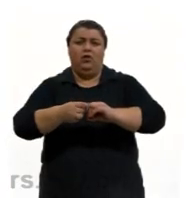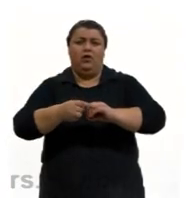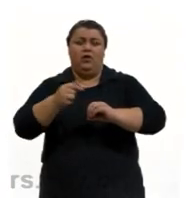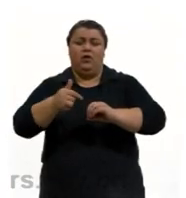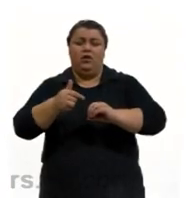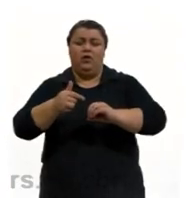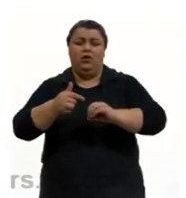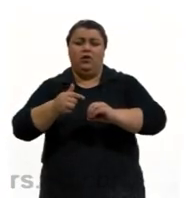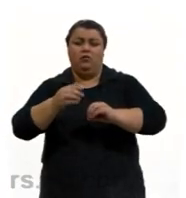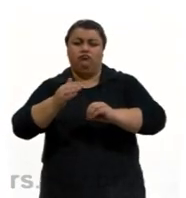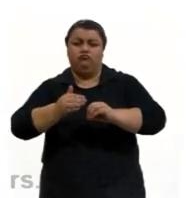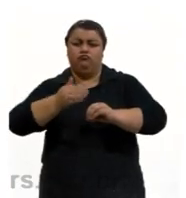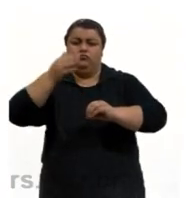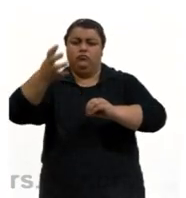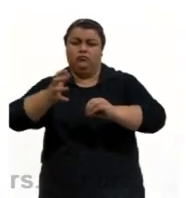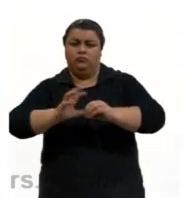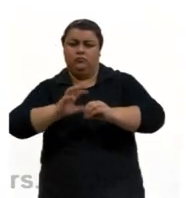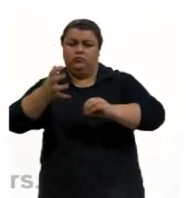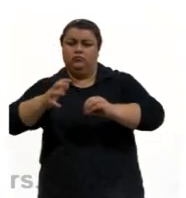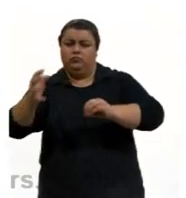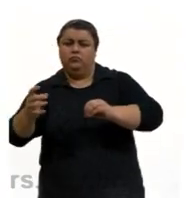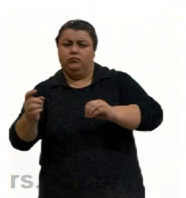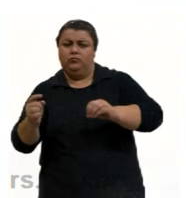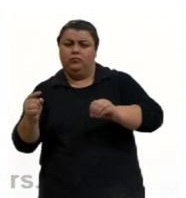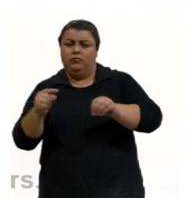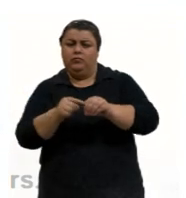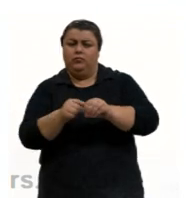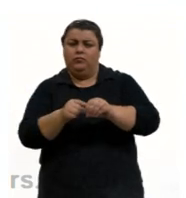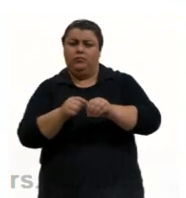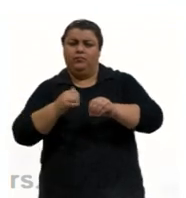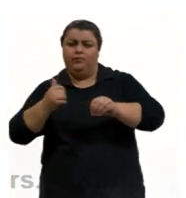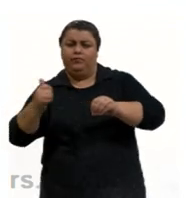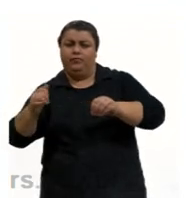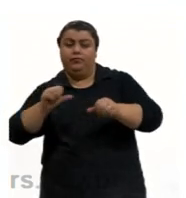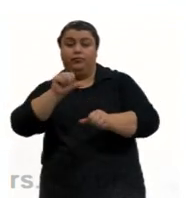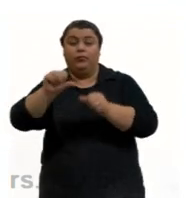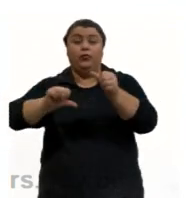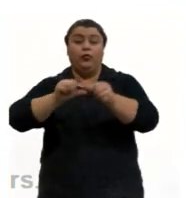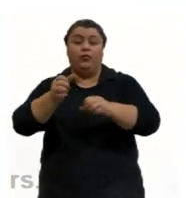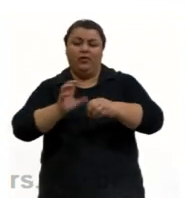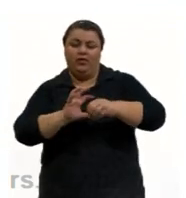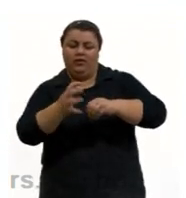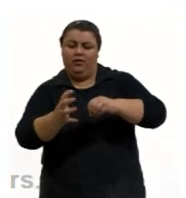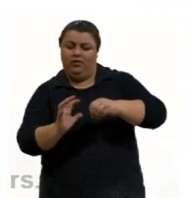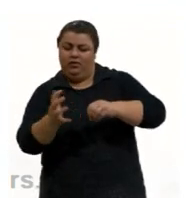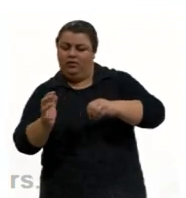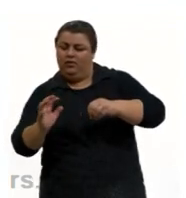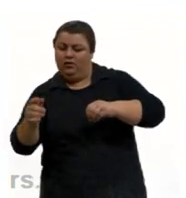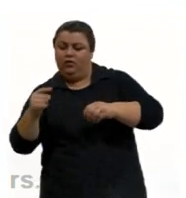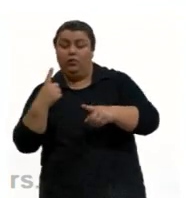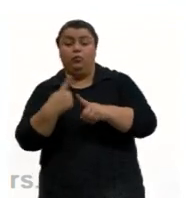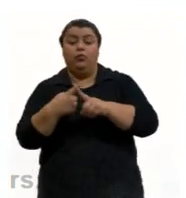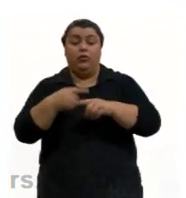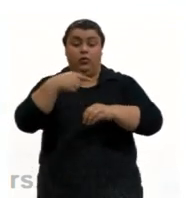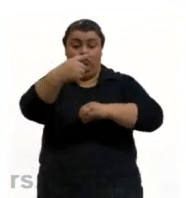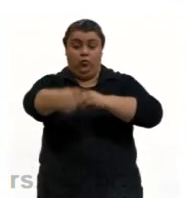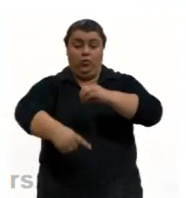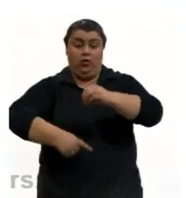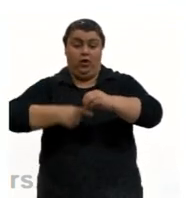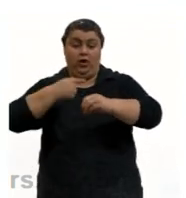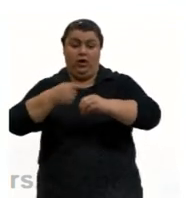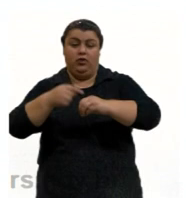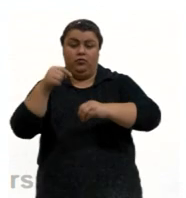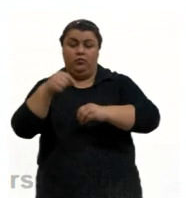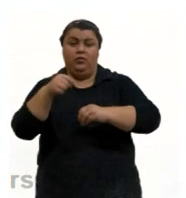nível mais próximo do núcleo para um nível mais energético, trocar essas camadas. Porque o átomo, ele definiu,